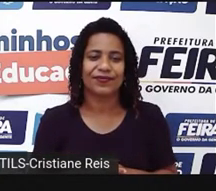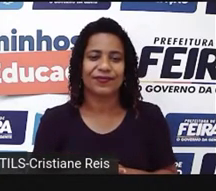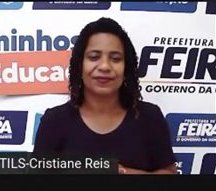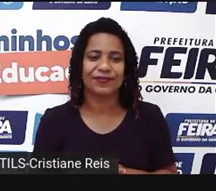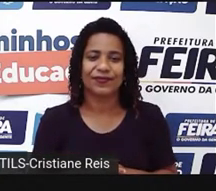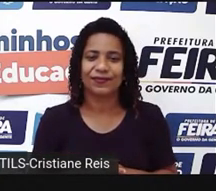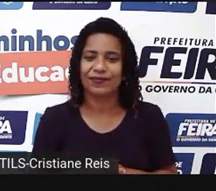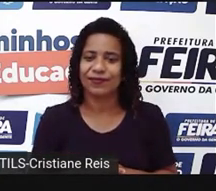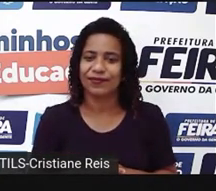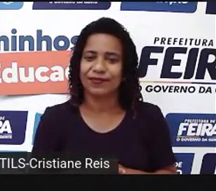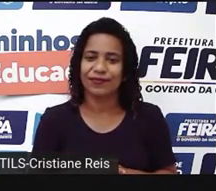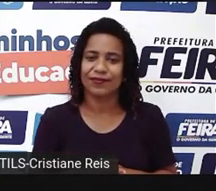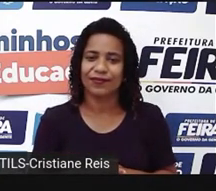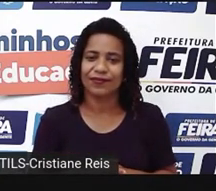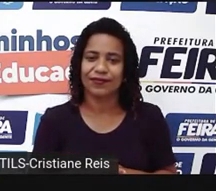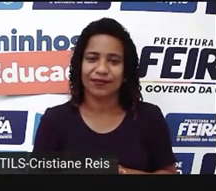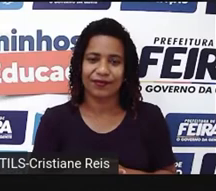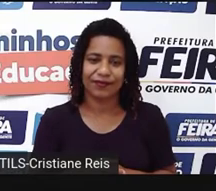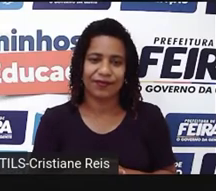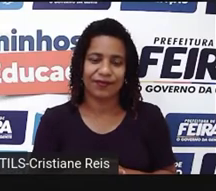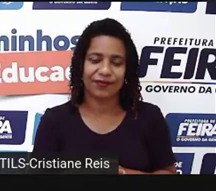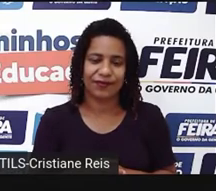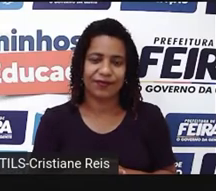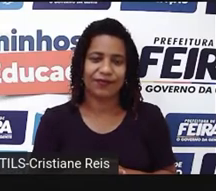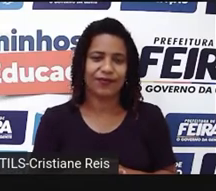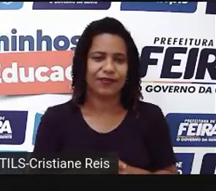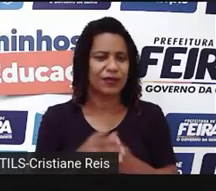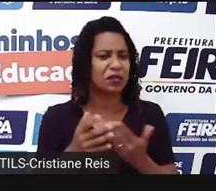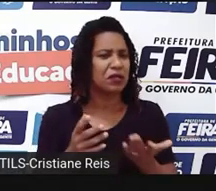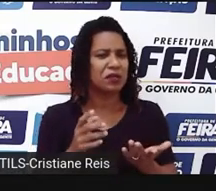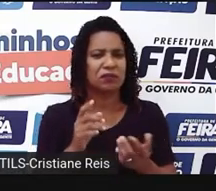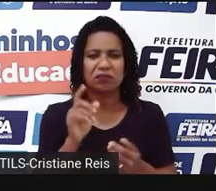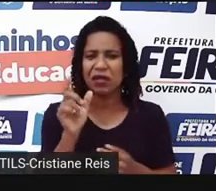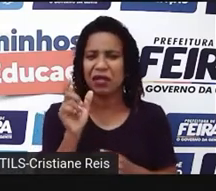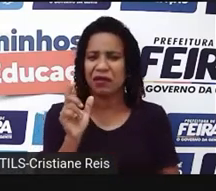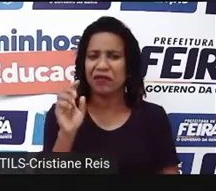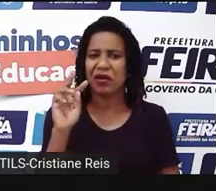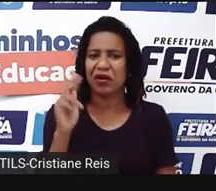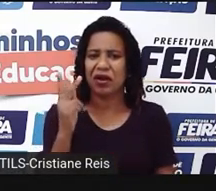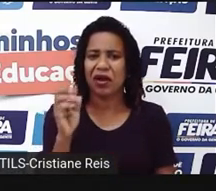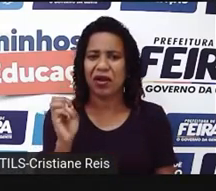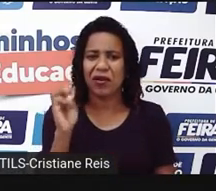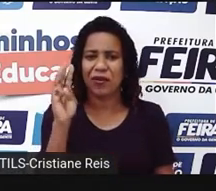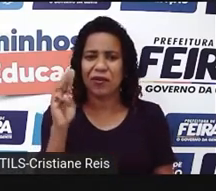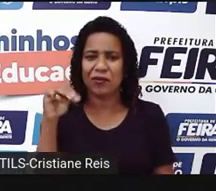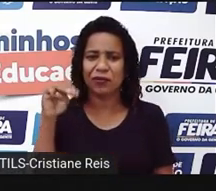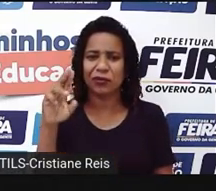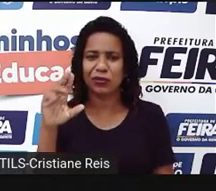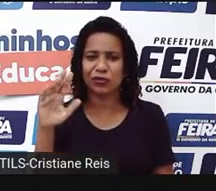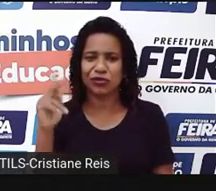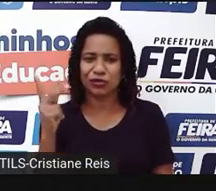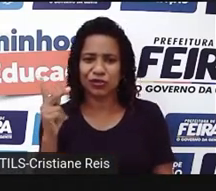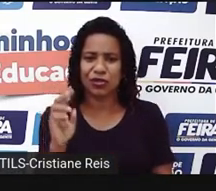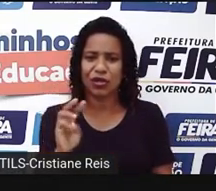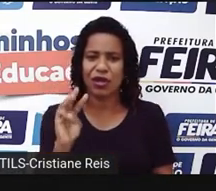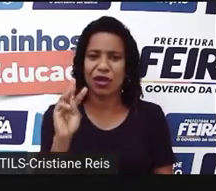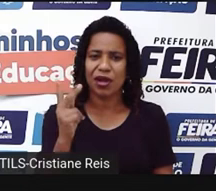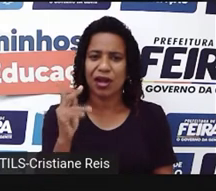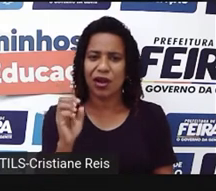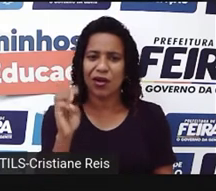How much, how many. Que palavrinhas são essas? Como eu já disse, são os